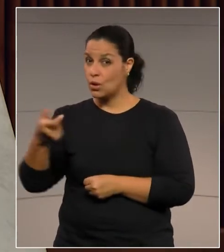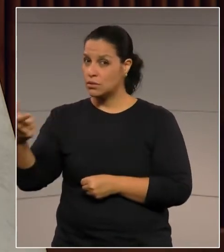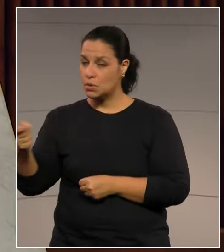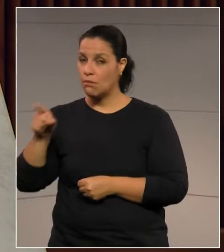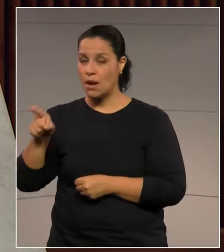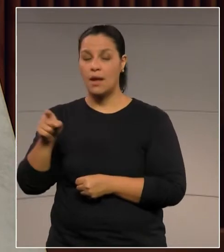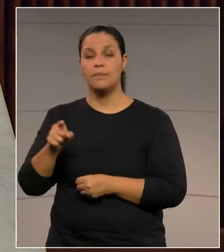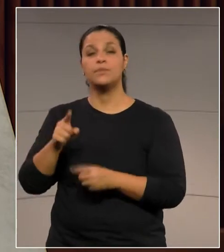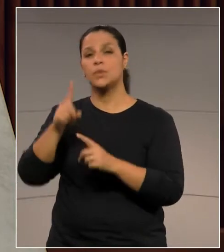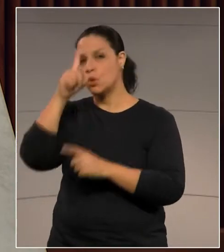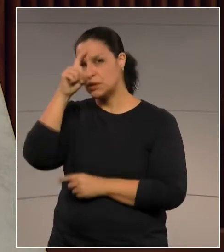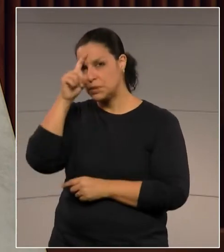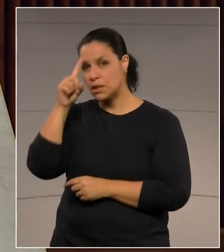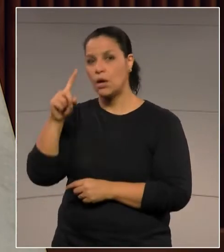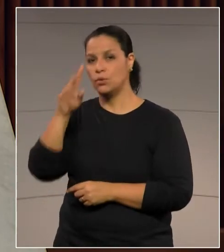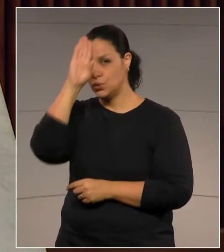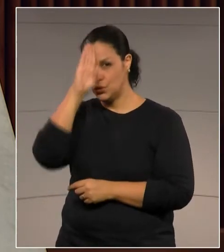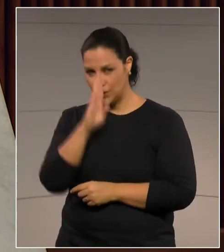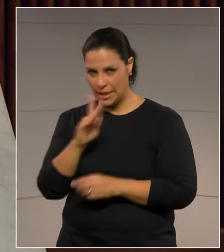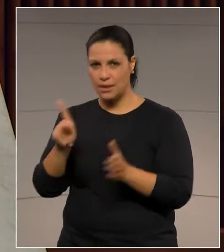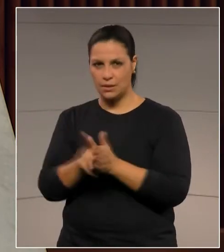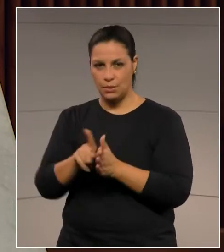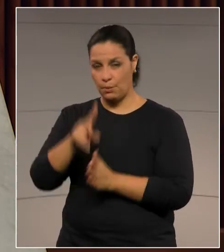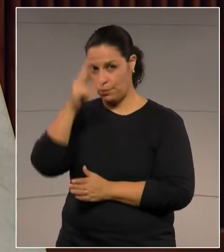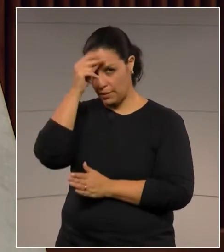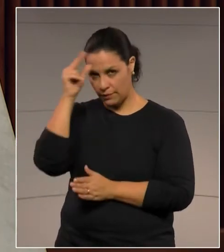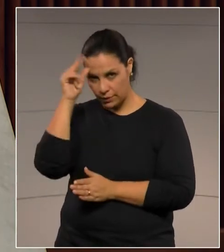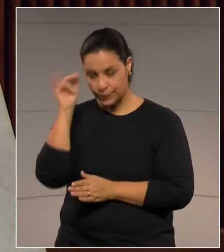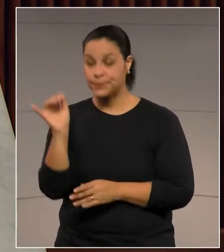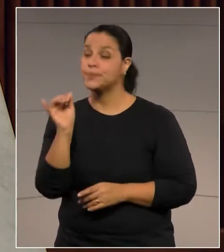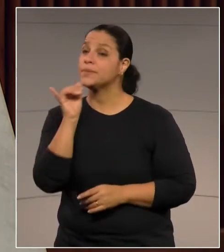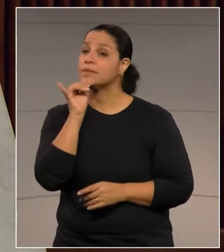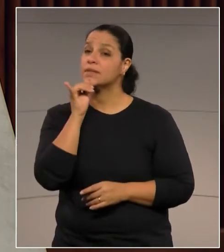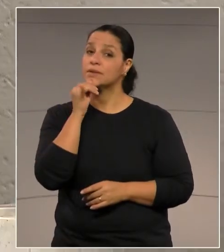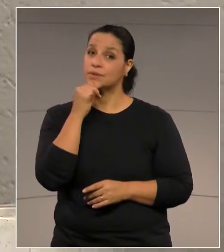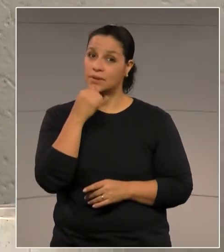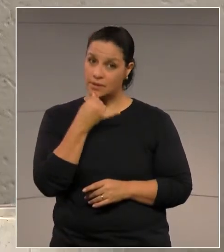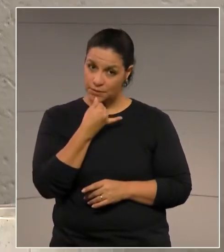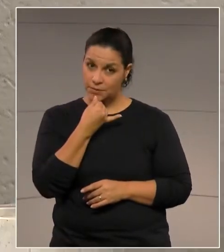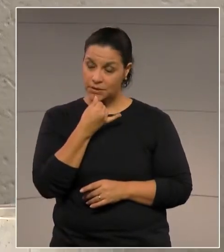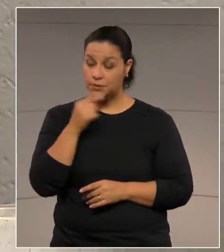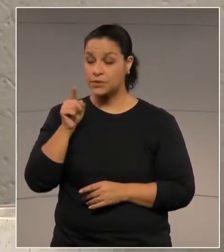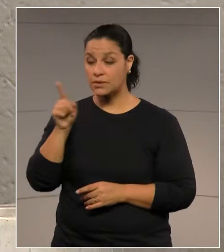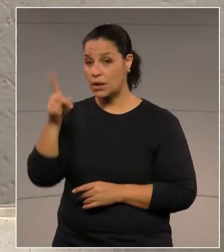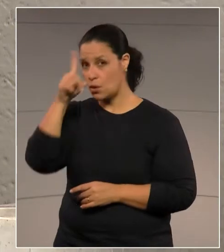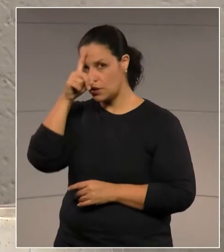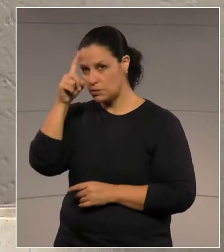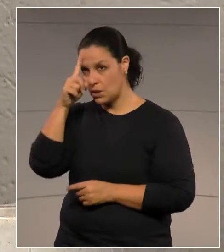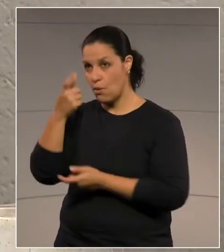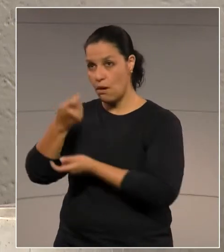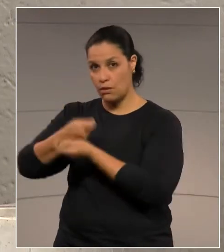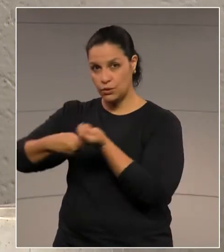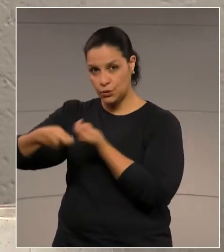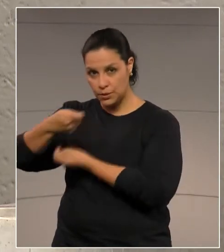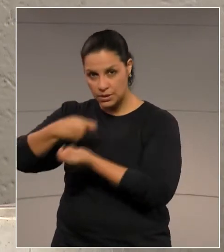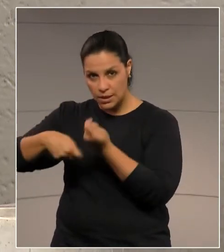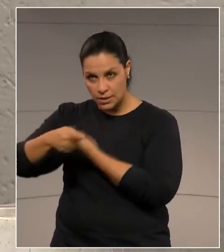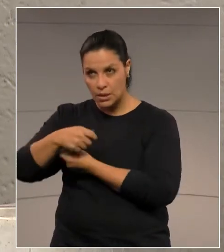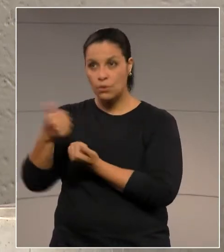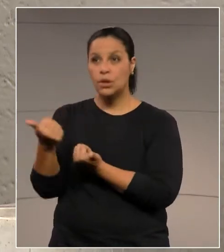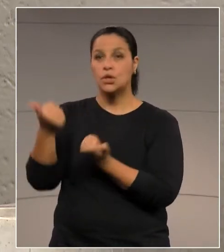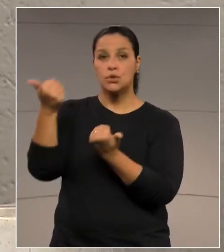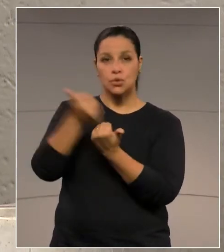maternidade pública. Infelizmente, a administração que sucedeu o prefeito